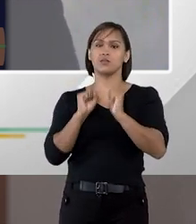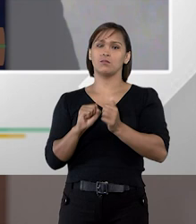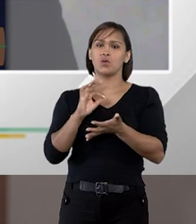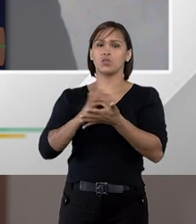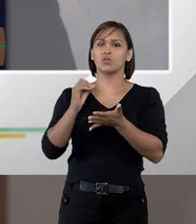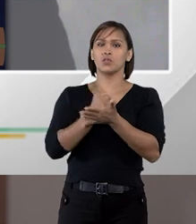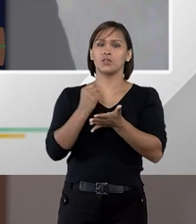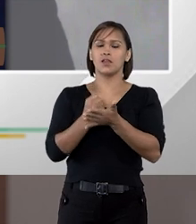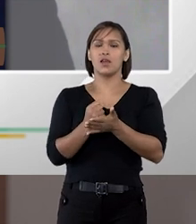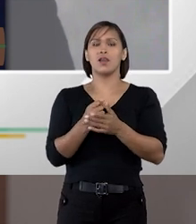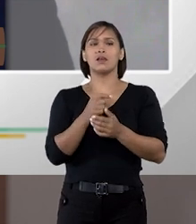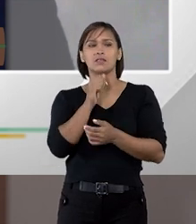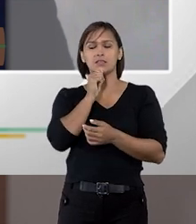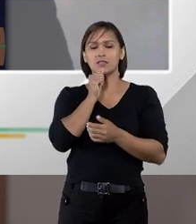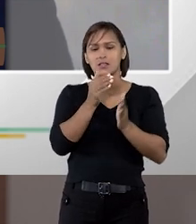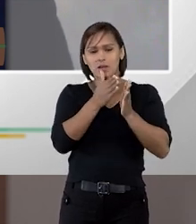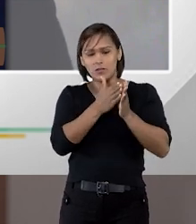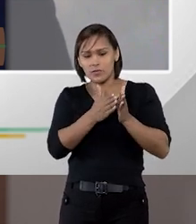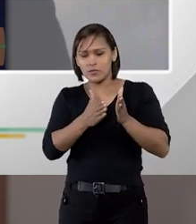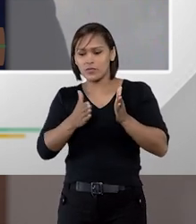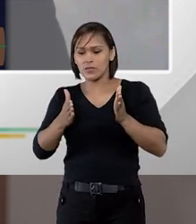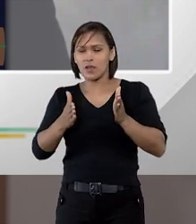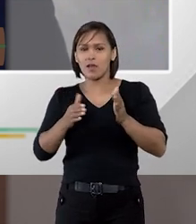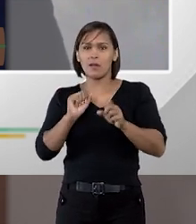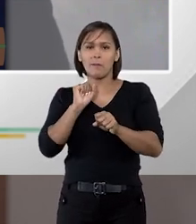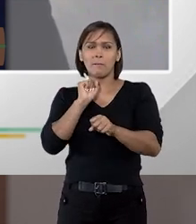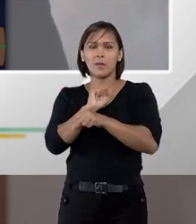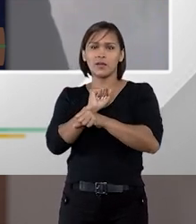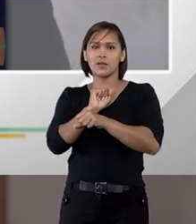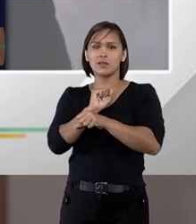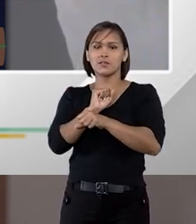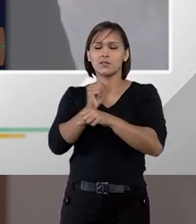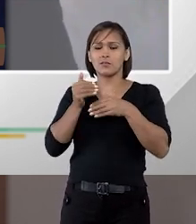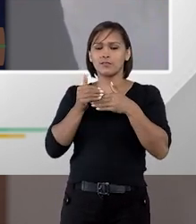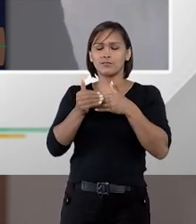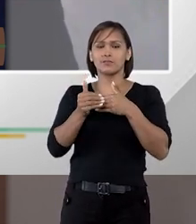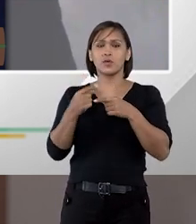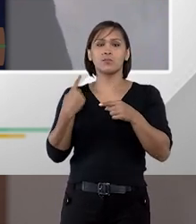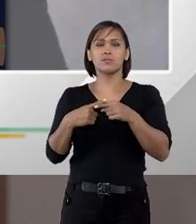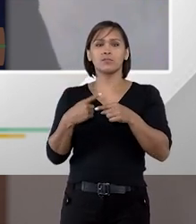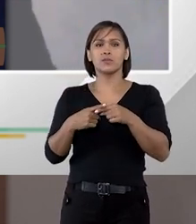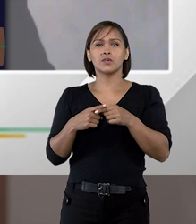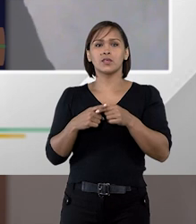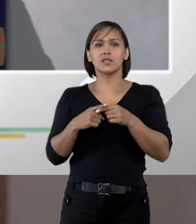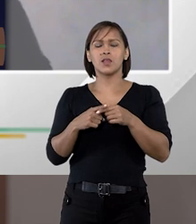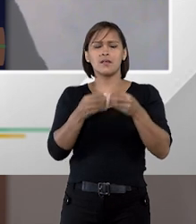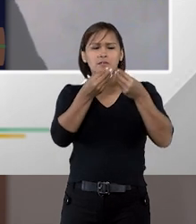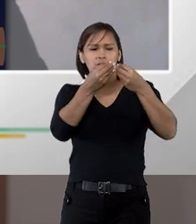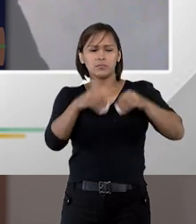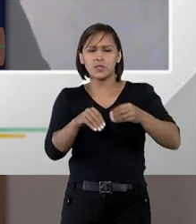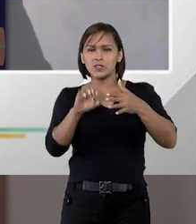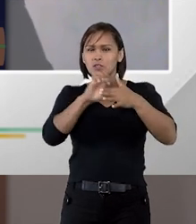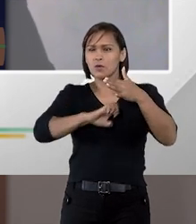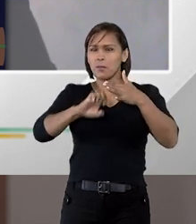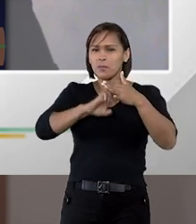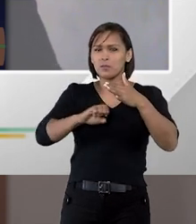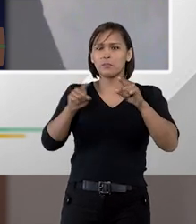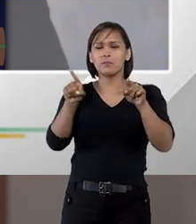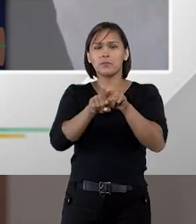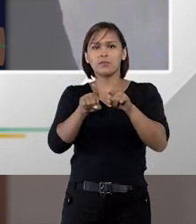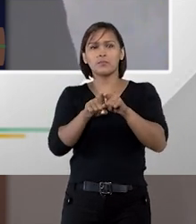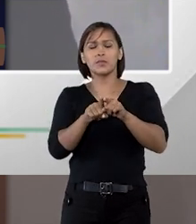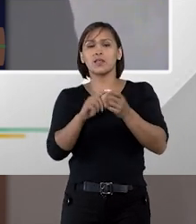ainda se abria margem para a paralisação do procedimento porque uma empresa eventualmente